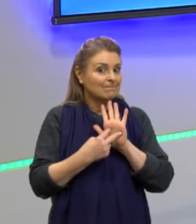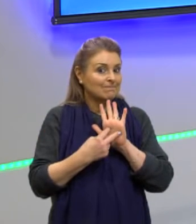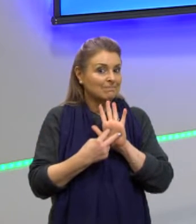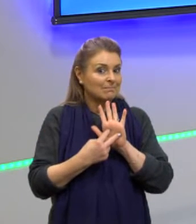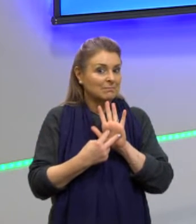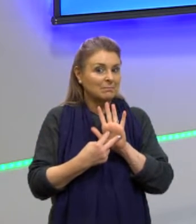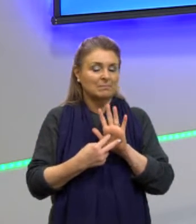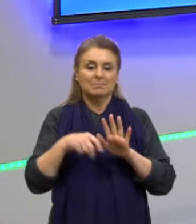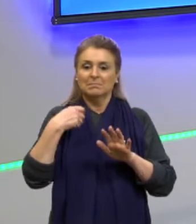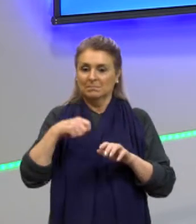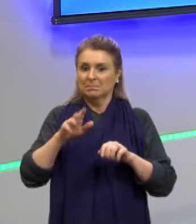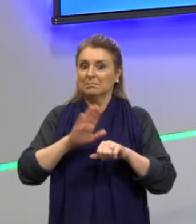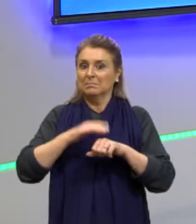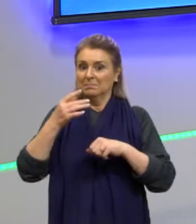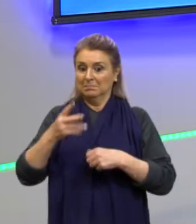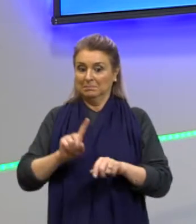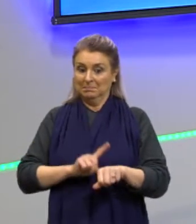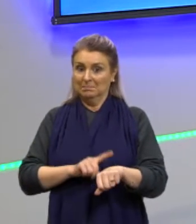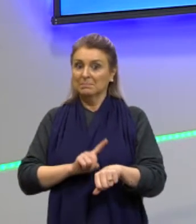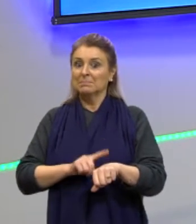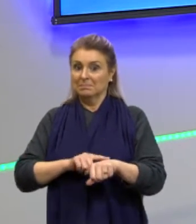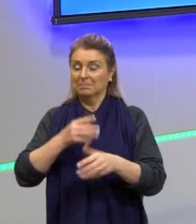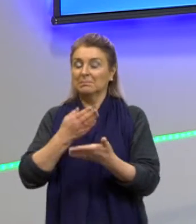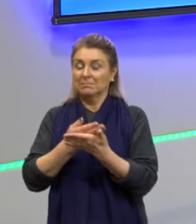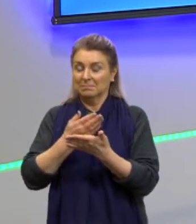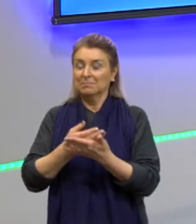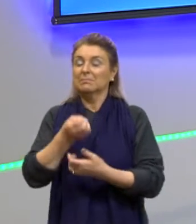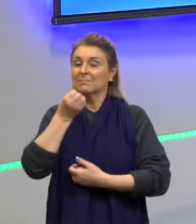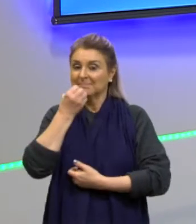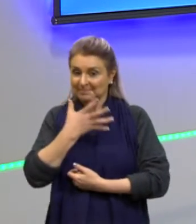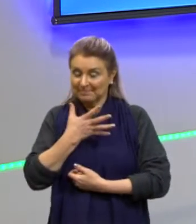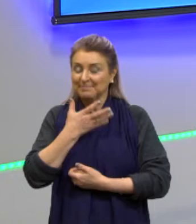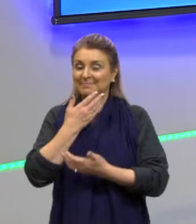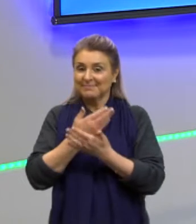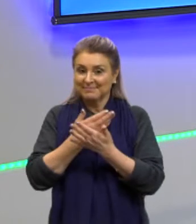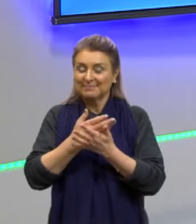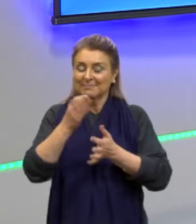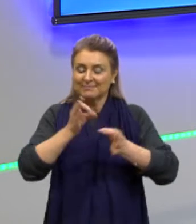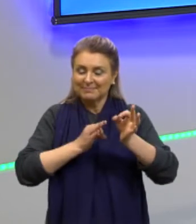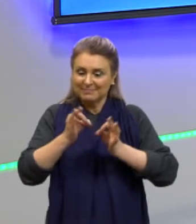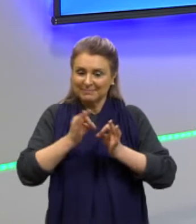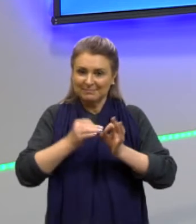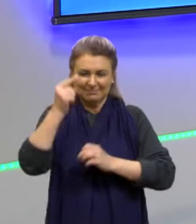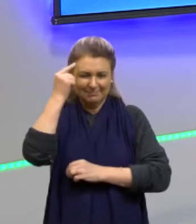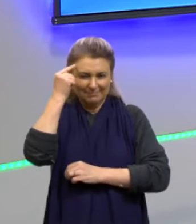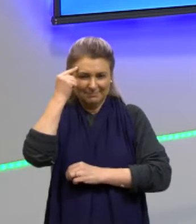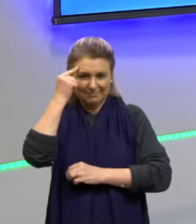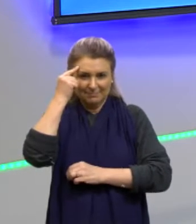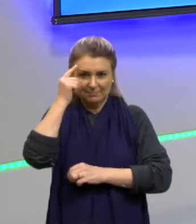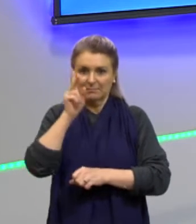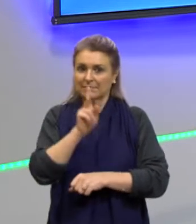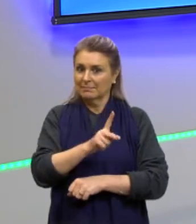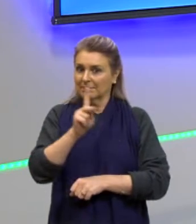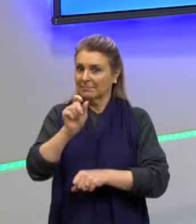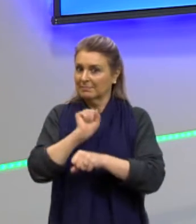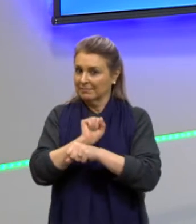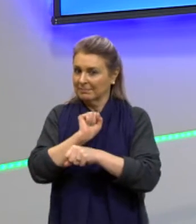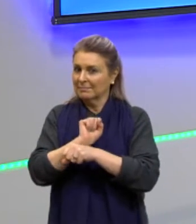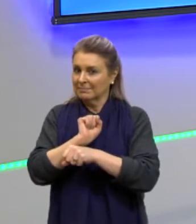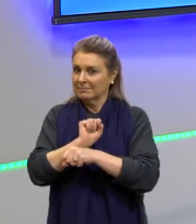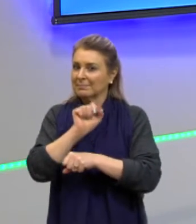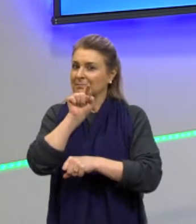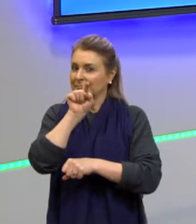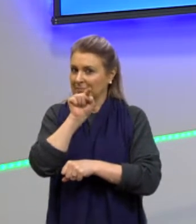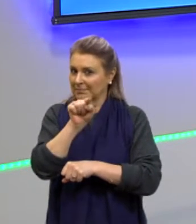preciso me dedicar um pouco mais. Então, é uma boa forma de estudar e organizar. Então, eu estou esperando, né, os que vocês,